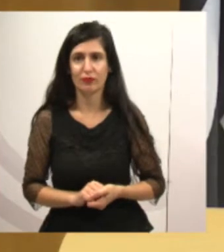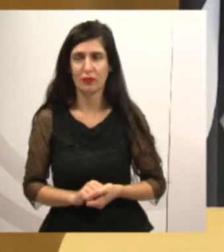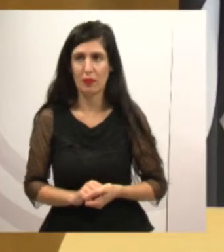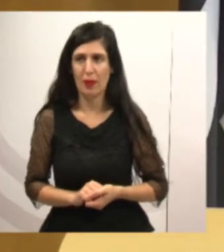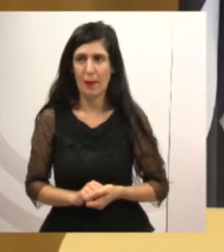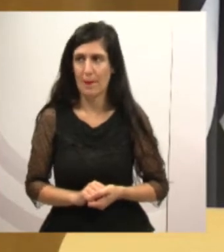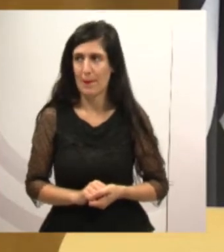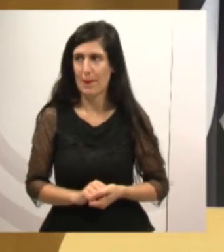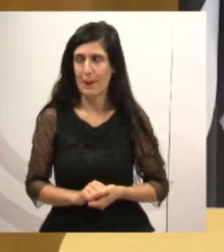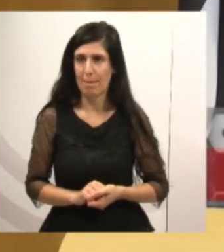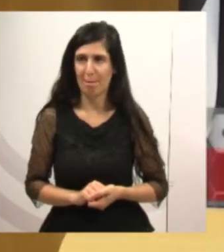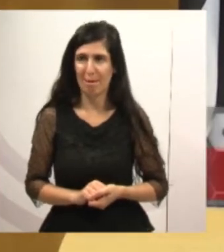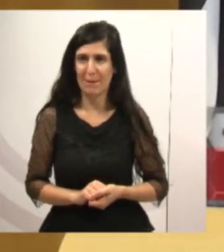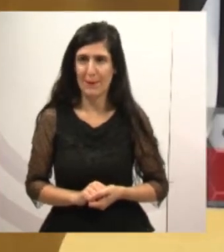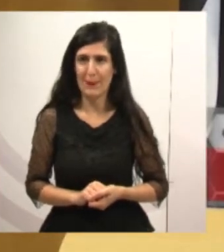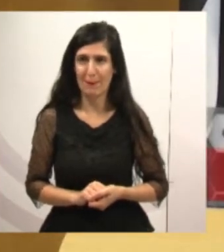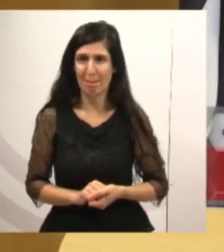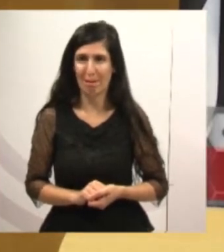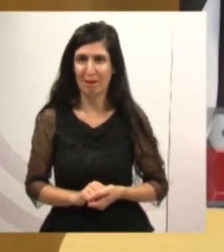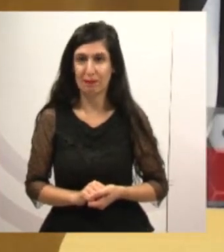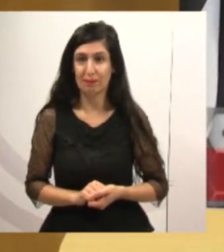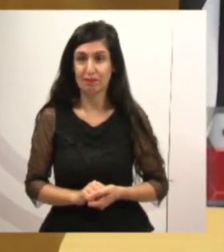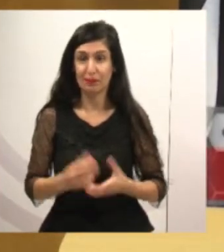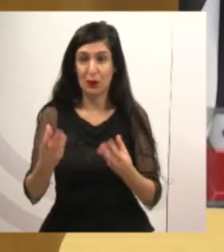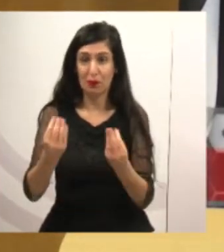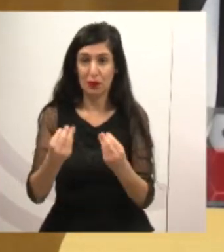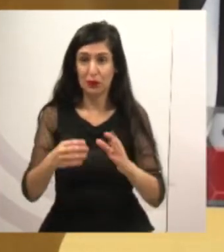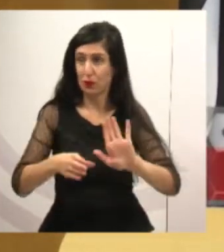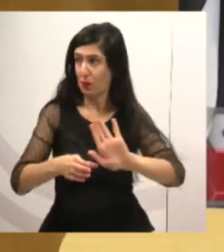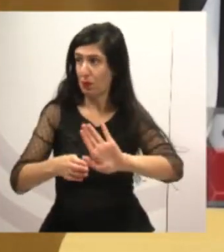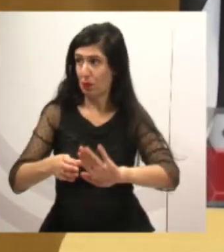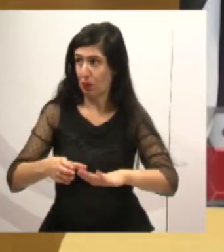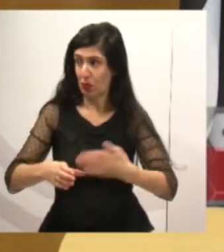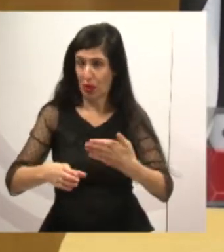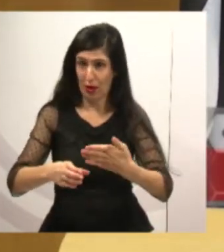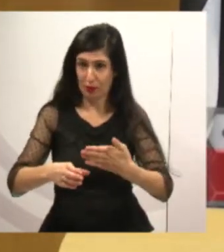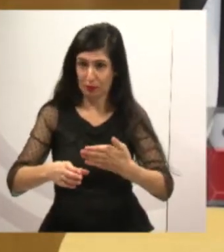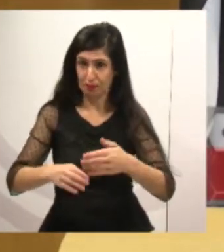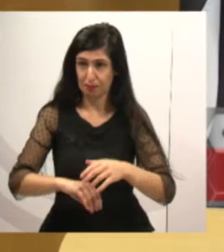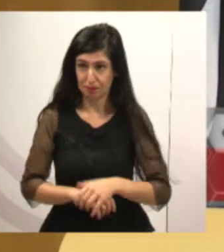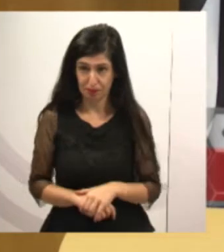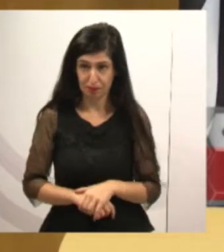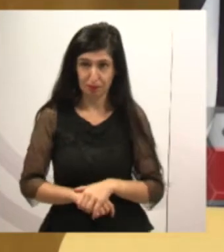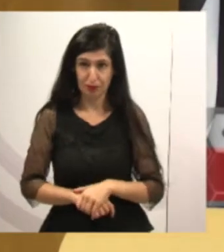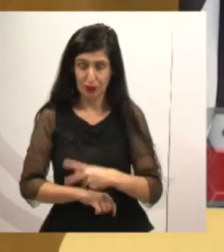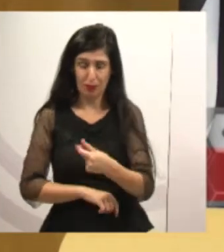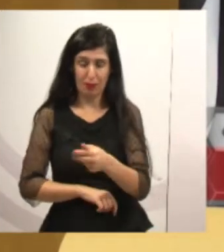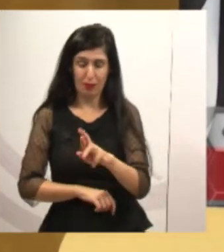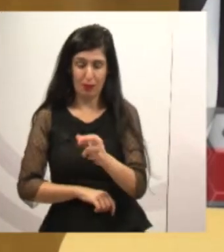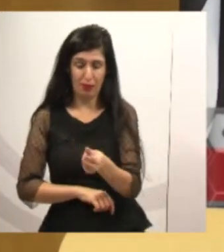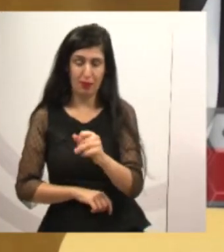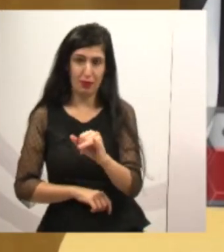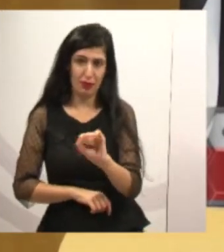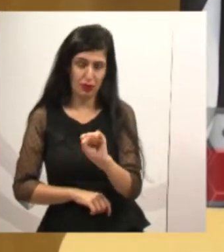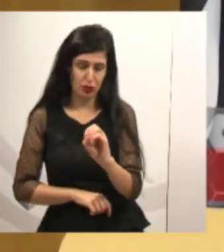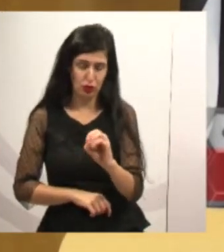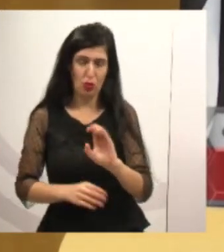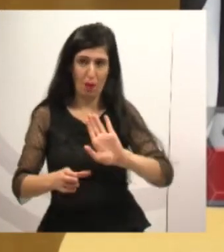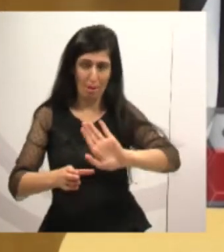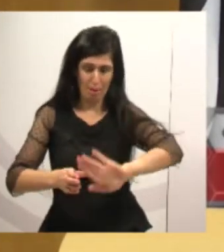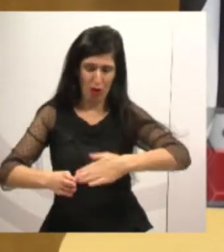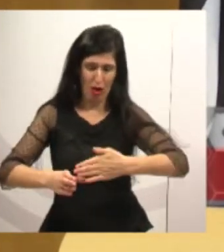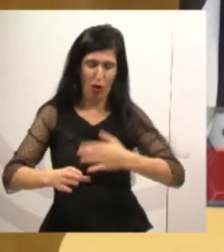o SAI também não é muito diferente, são muitos buracos que a gente tem. No Jardim Paraíso, por exemplo, tem lá uns oito buracos muito gigantes.